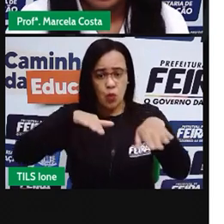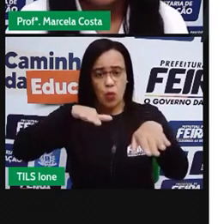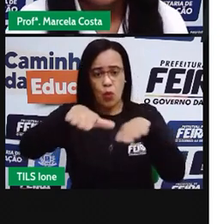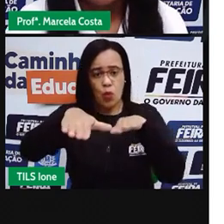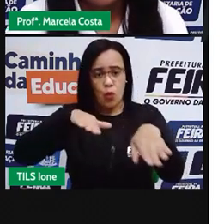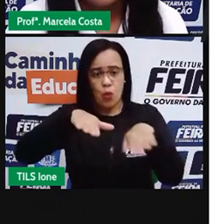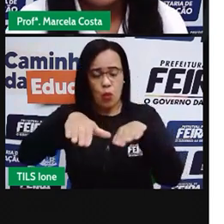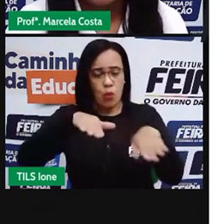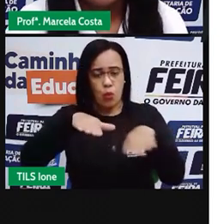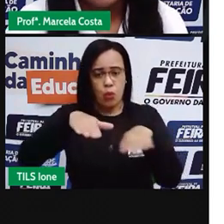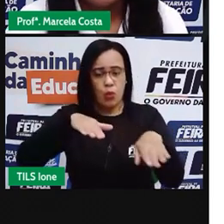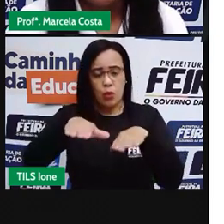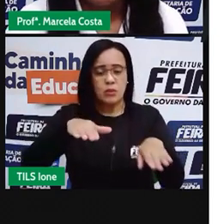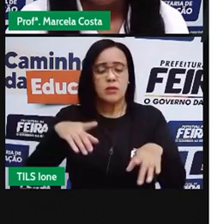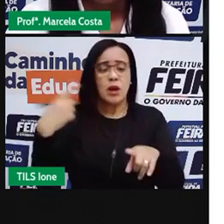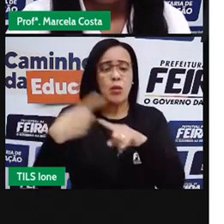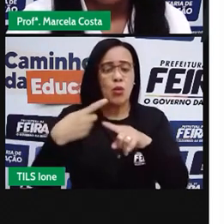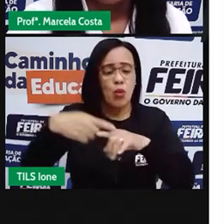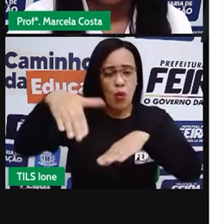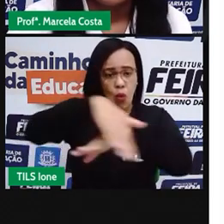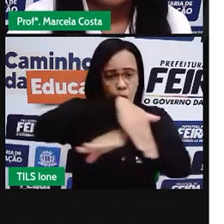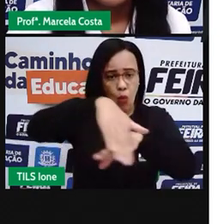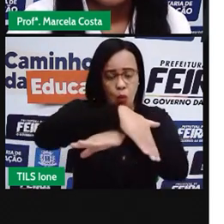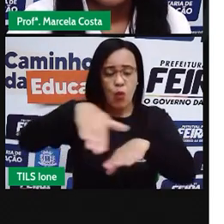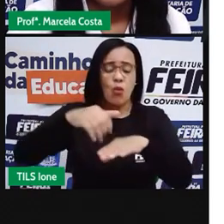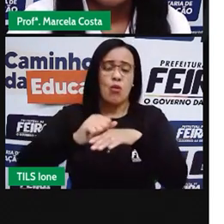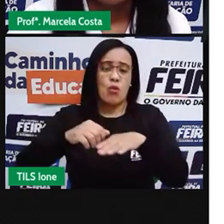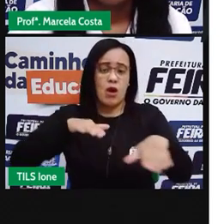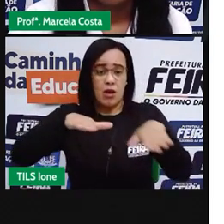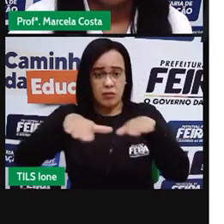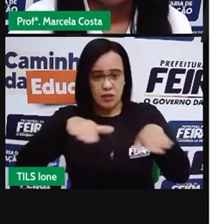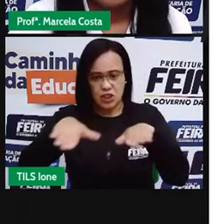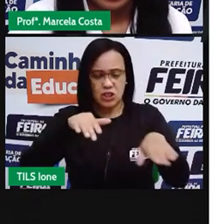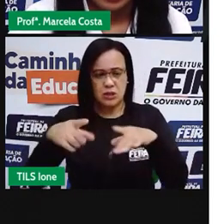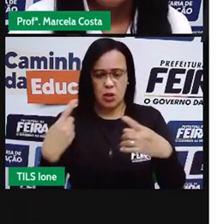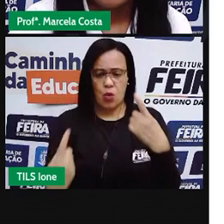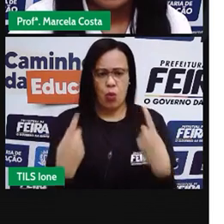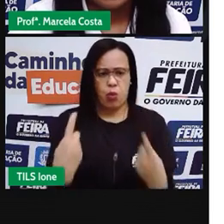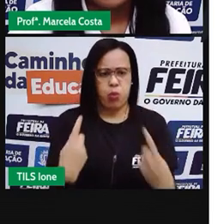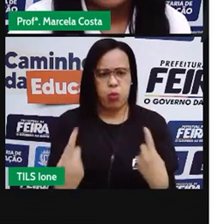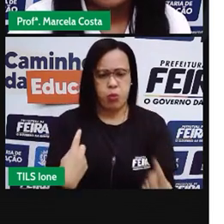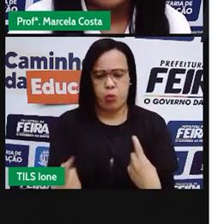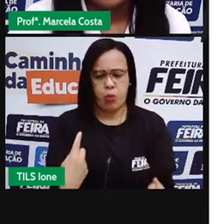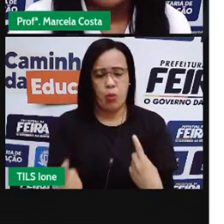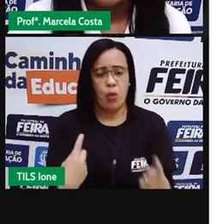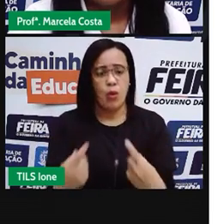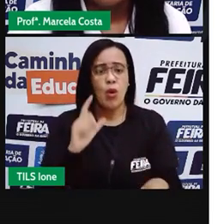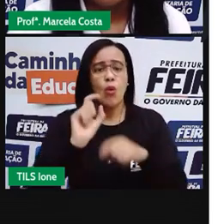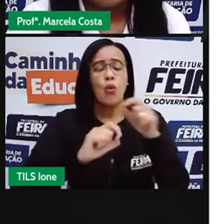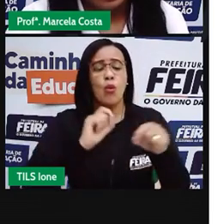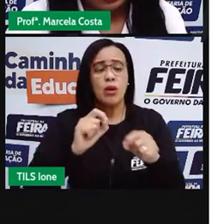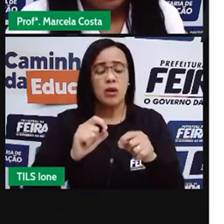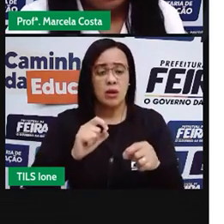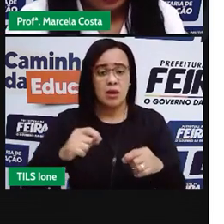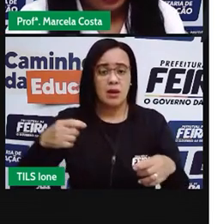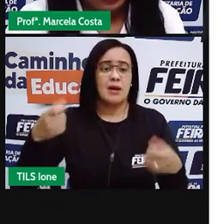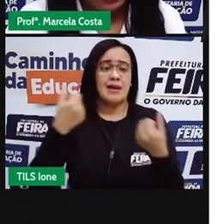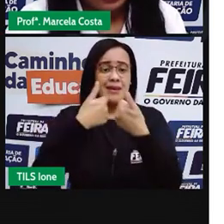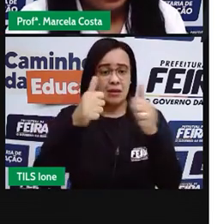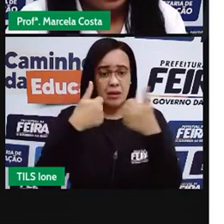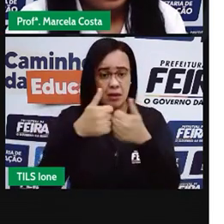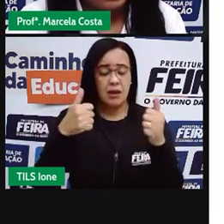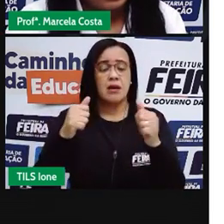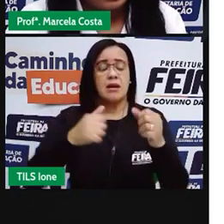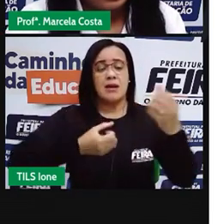A gente vê que também, nessa linha amarela aqui, que vem